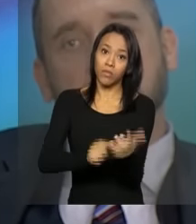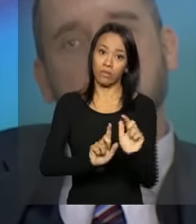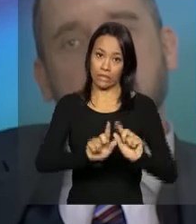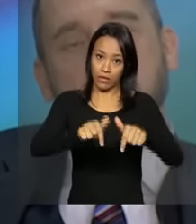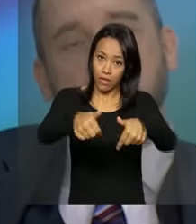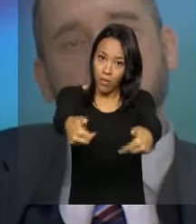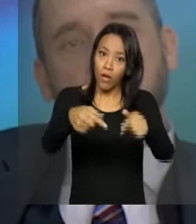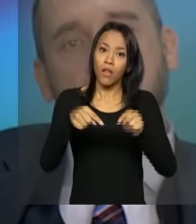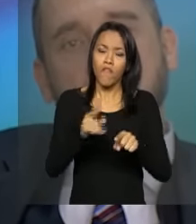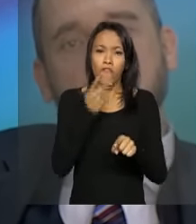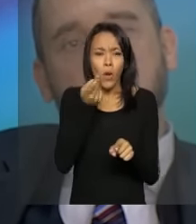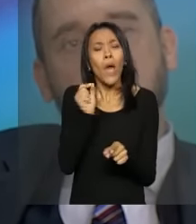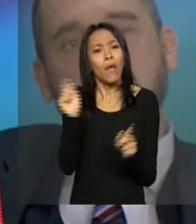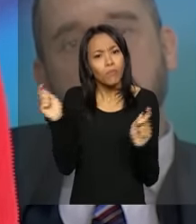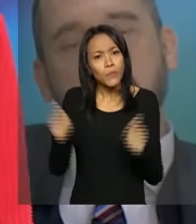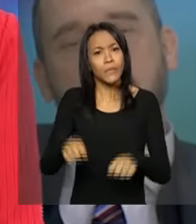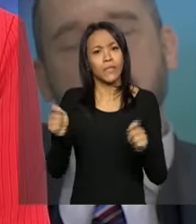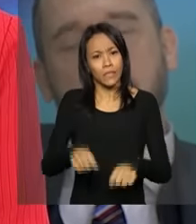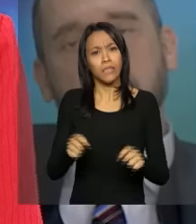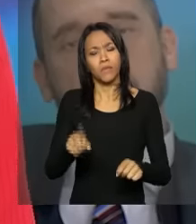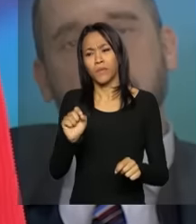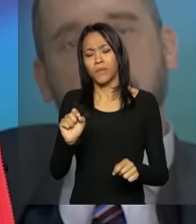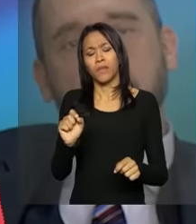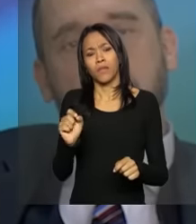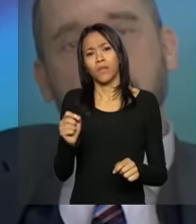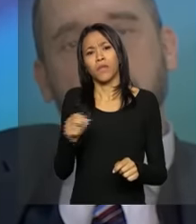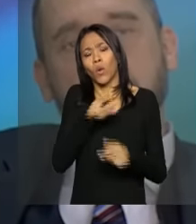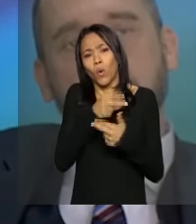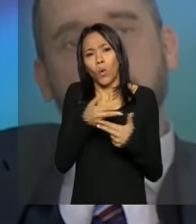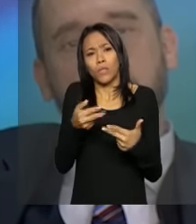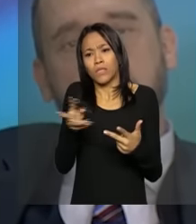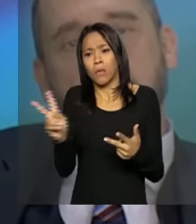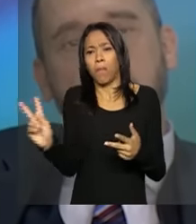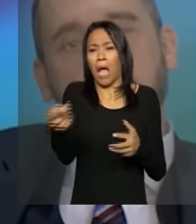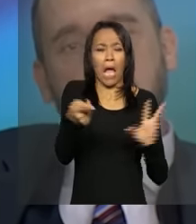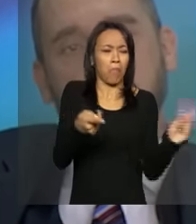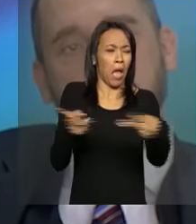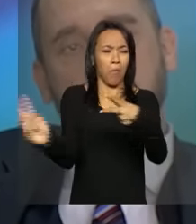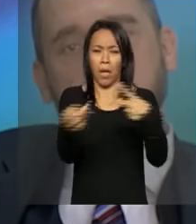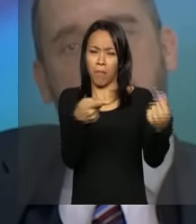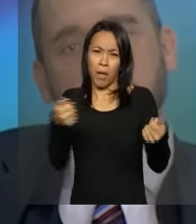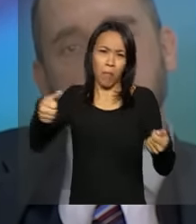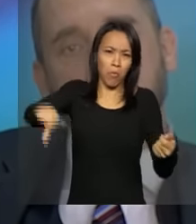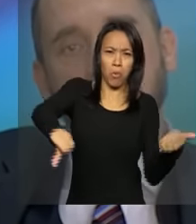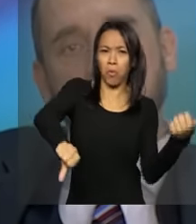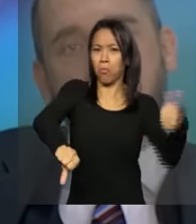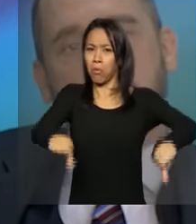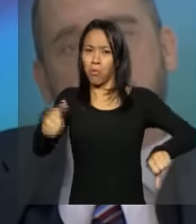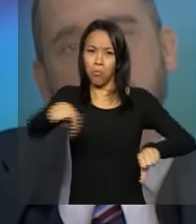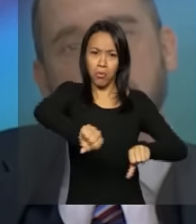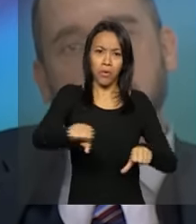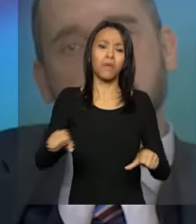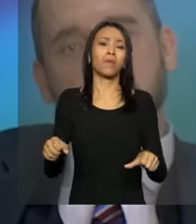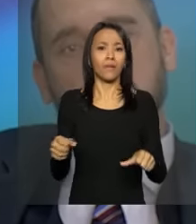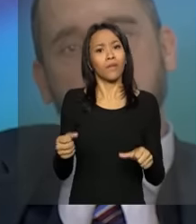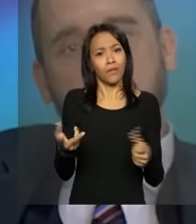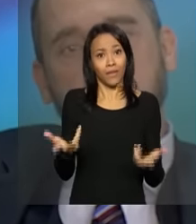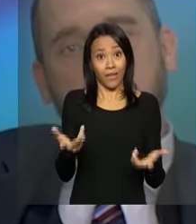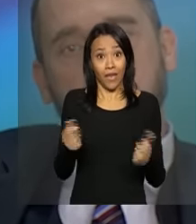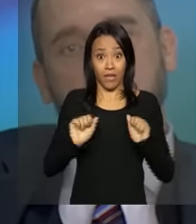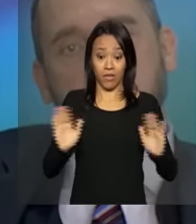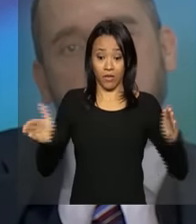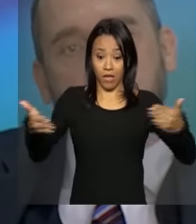possível, mesmo em meio a uma situação crítica, uma situação de crise, como era o